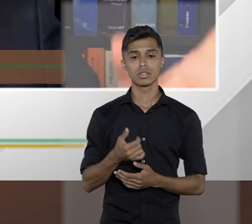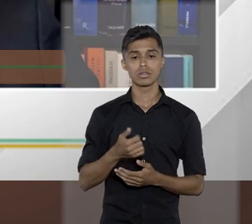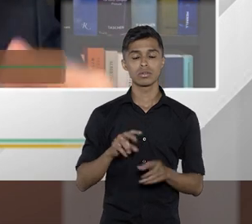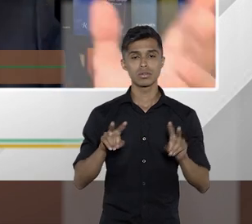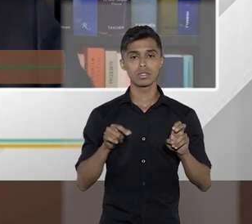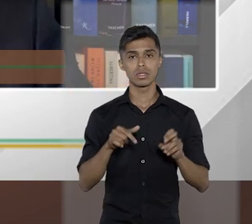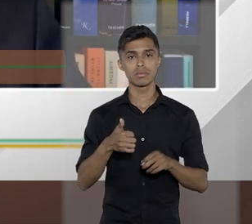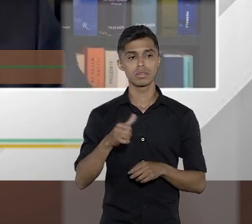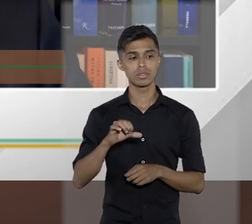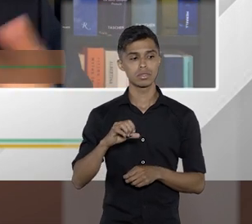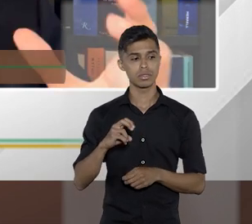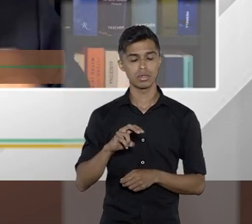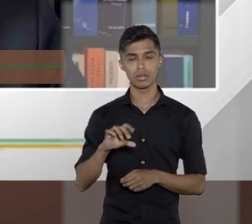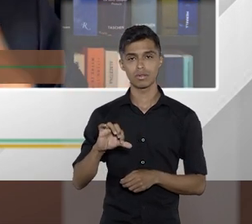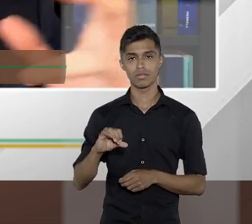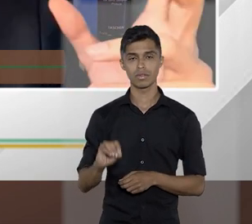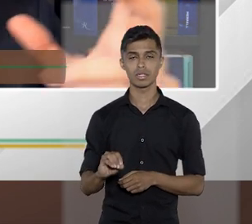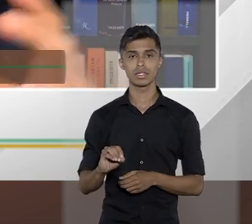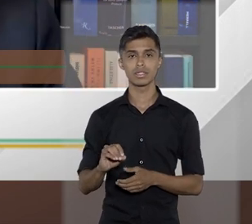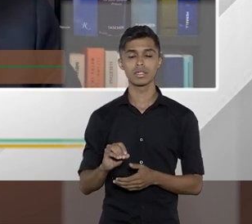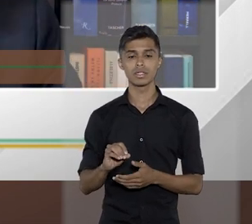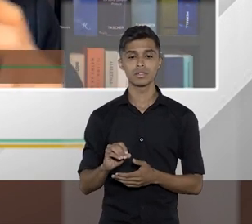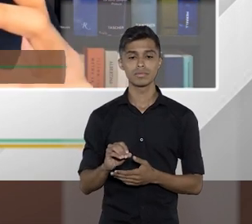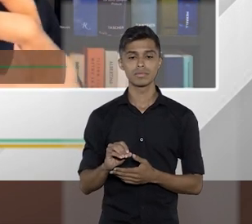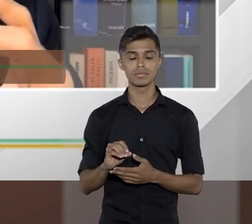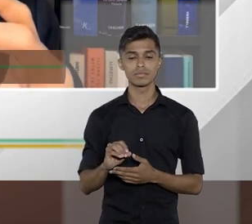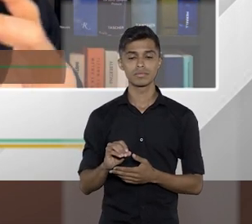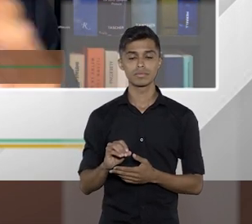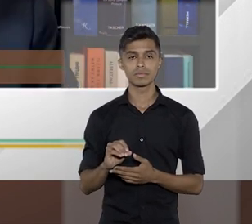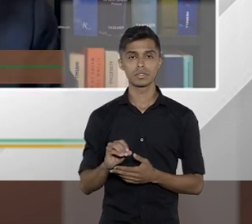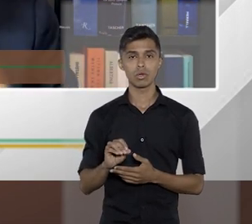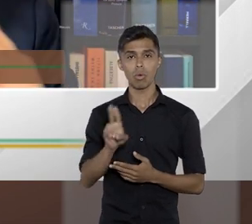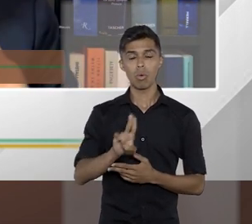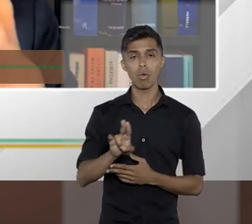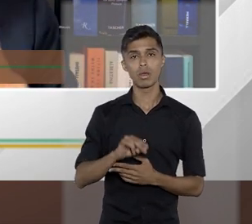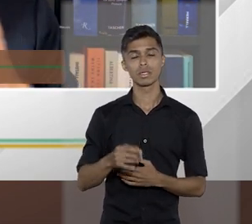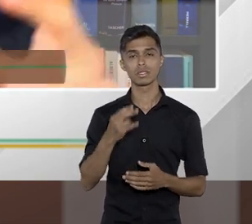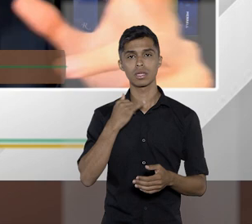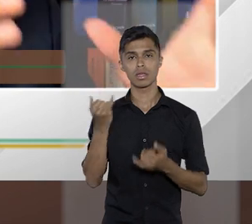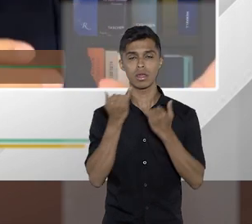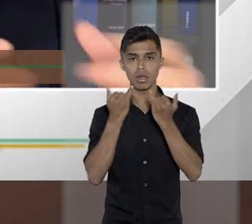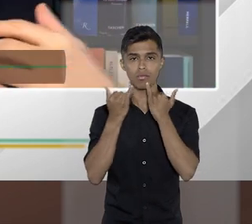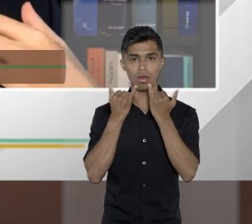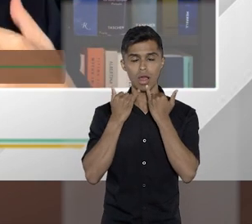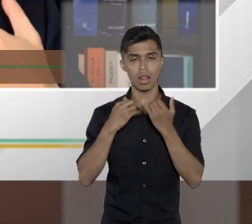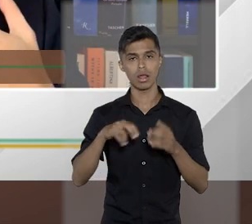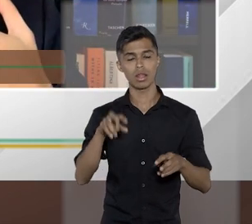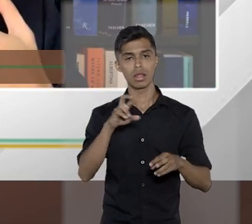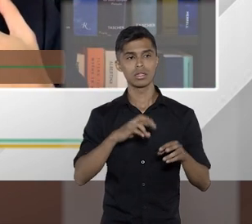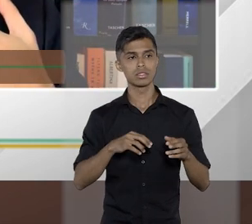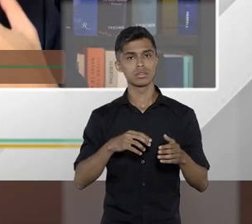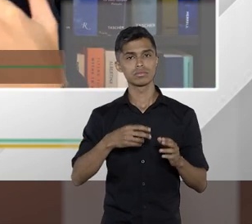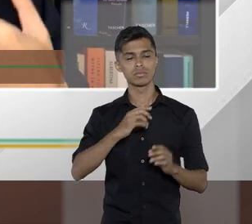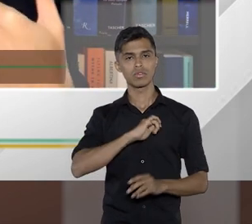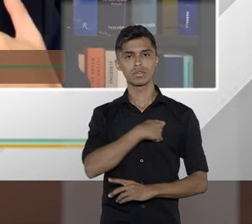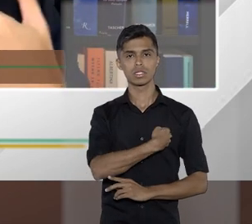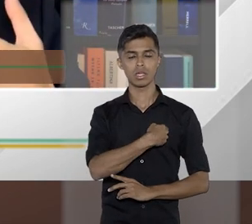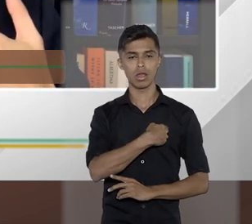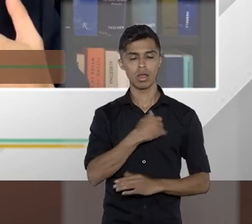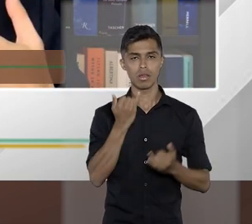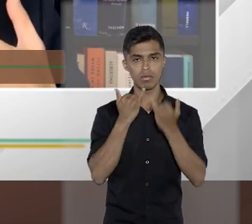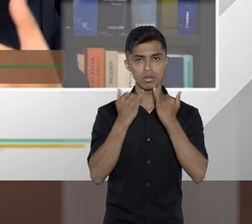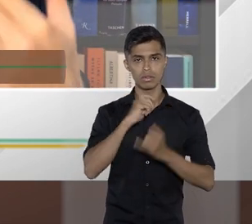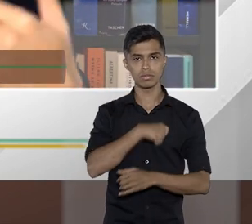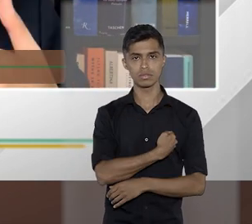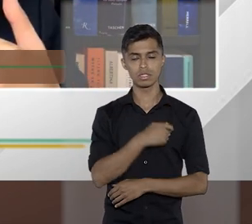trata do caso clássico de uso digamos assim dos dados fiscais compartilhar os dados fiscais